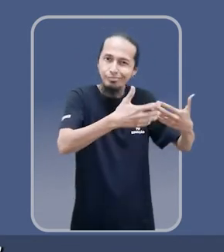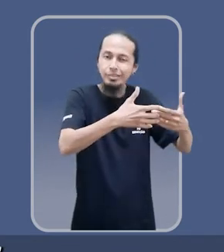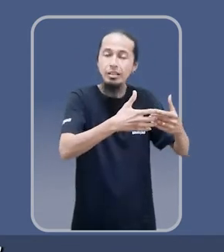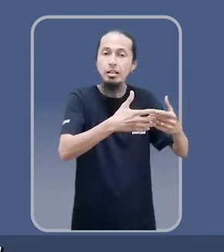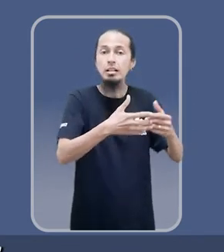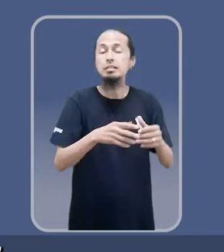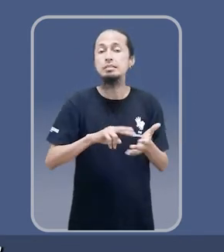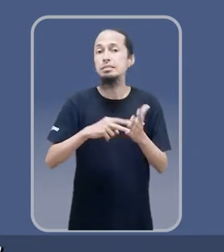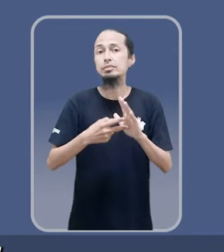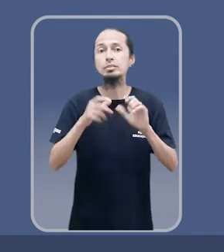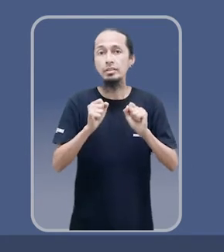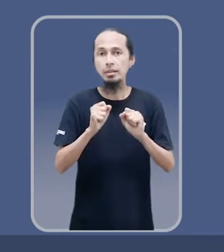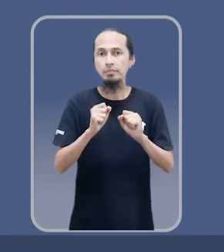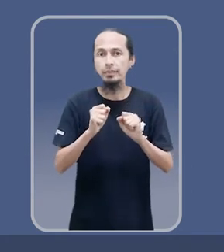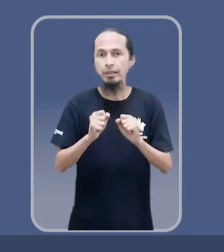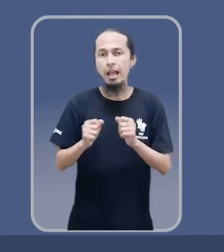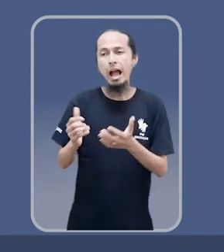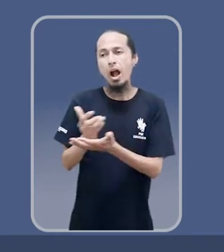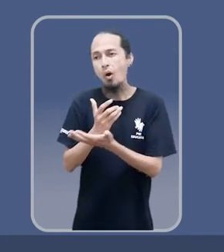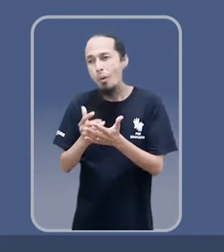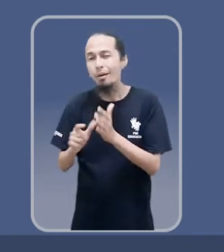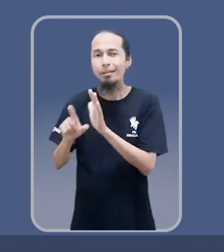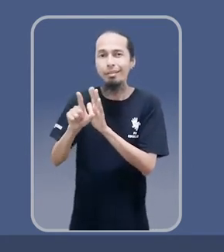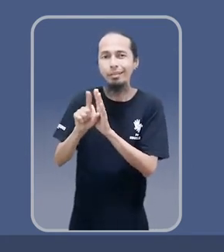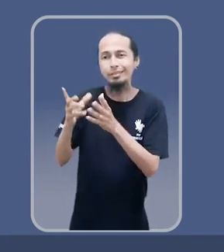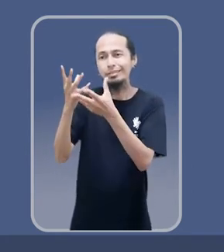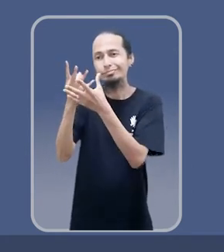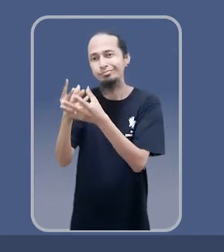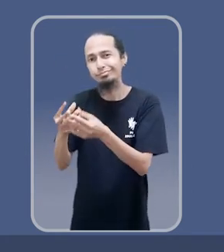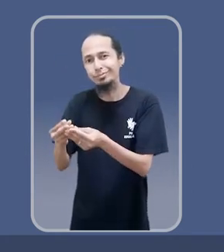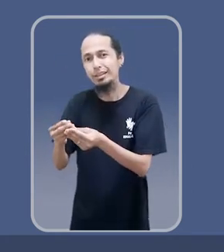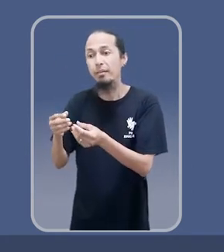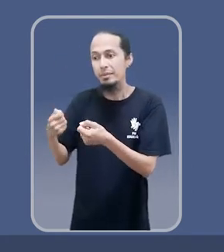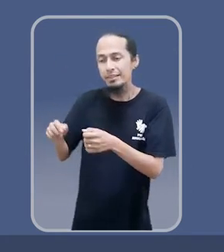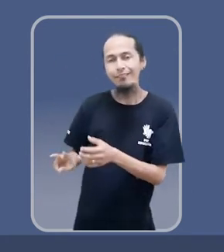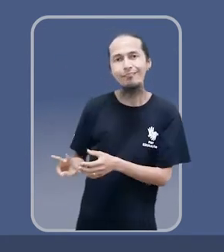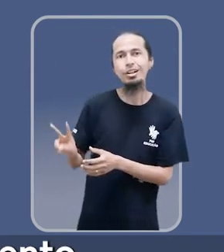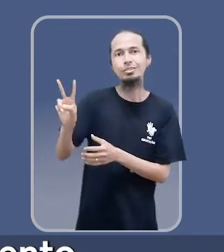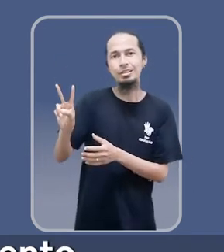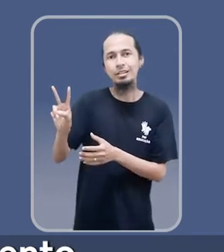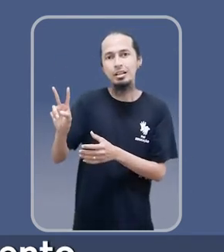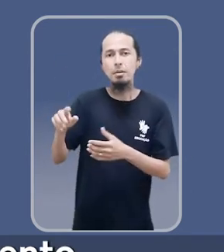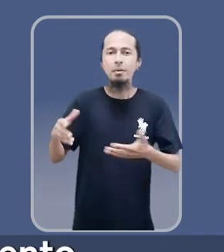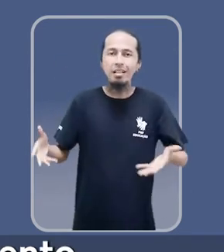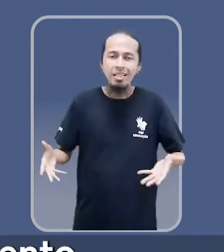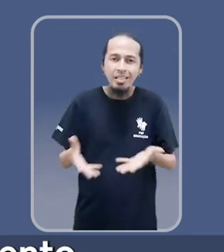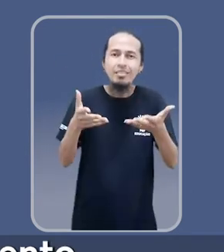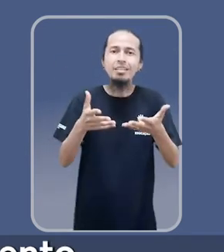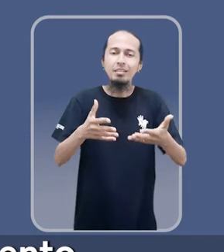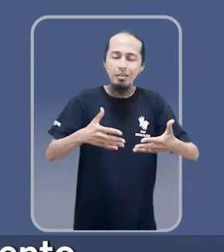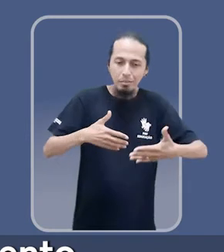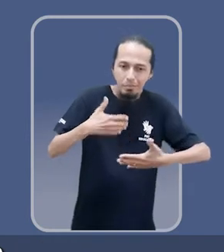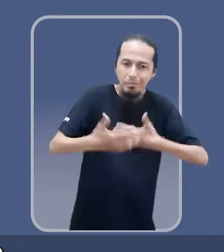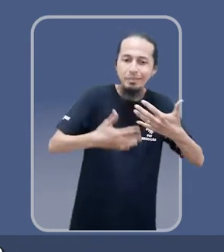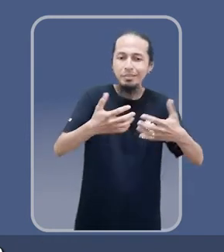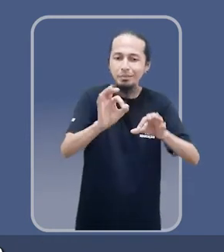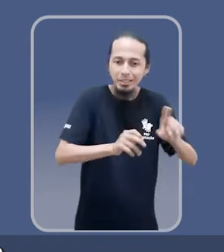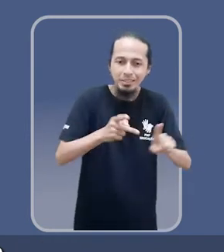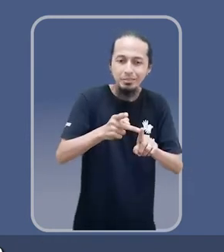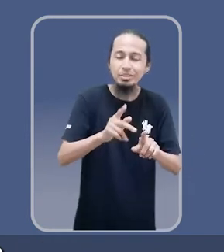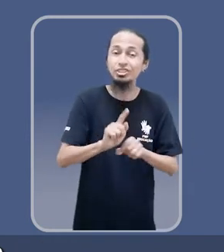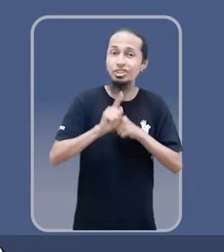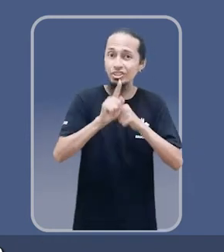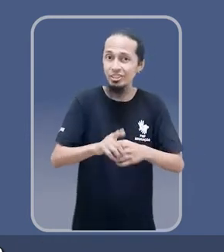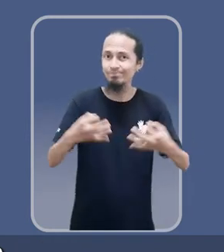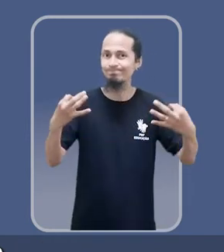a gente pode valorizar mecanismos perenes ao longo do tempo do Plano que permitam um efetivo planejamento e uma gestão